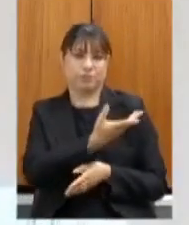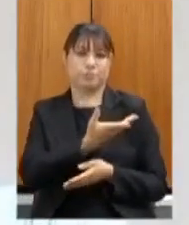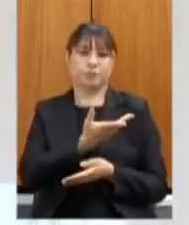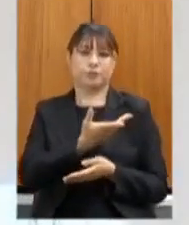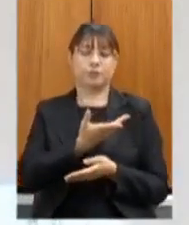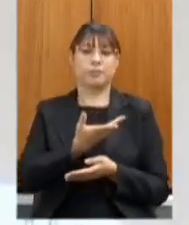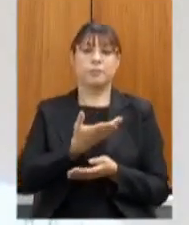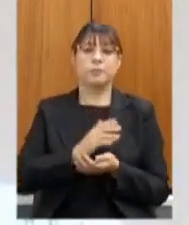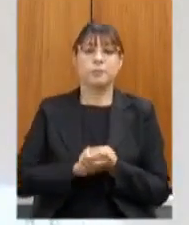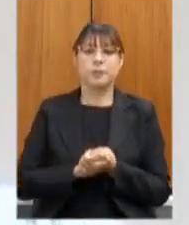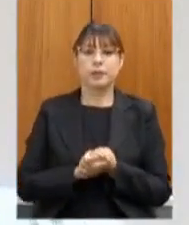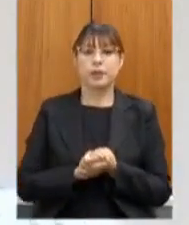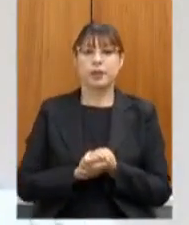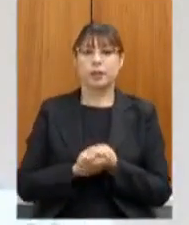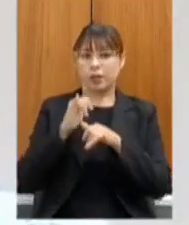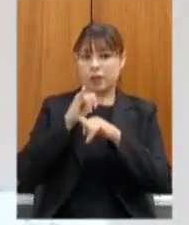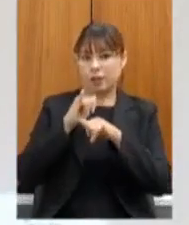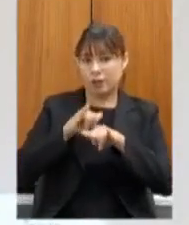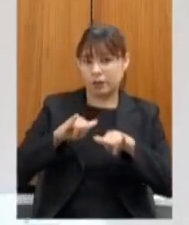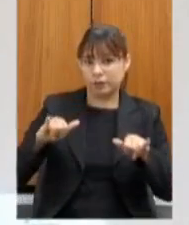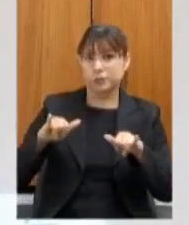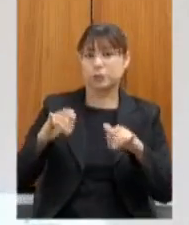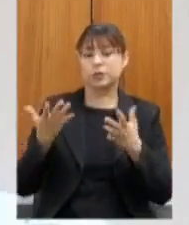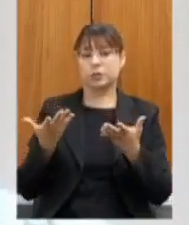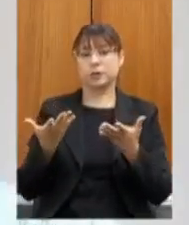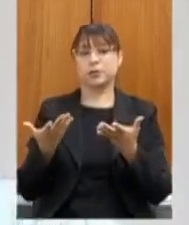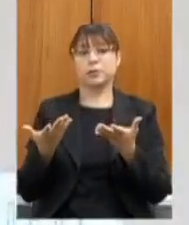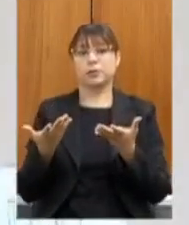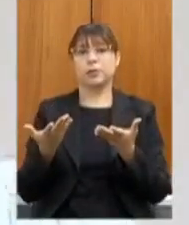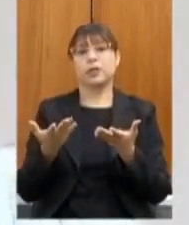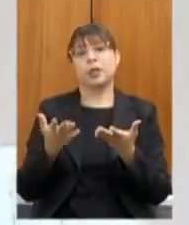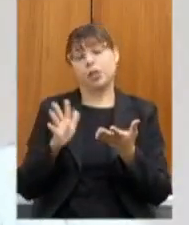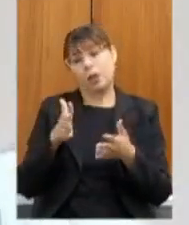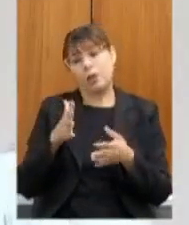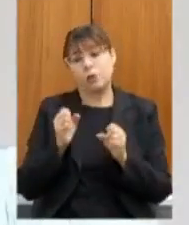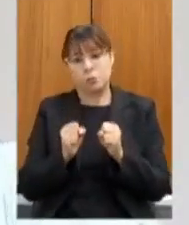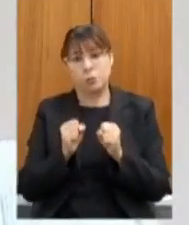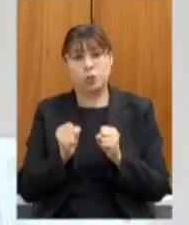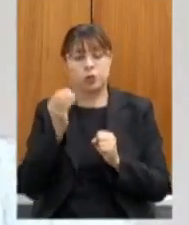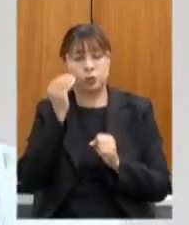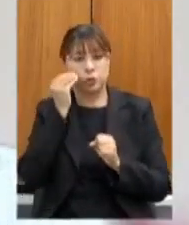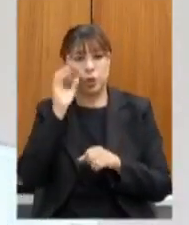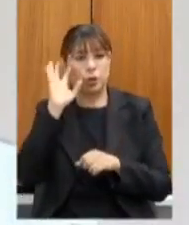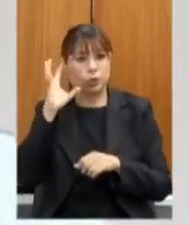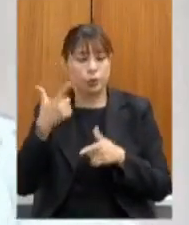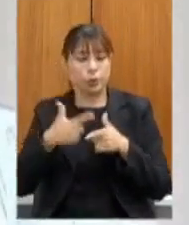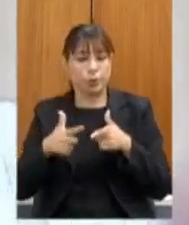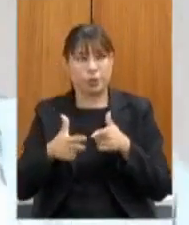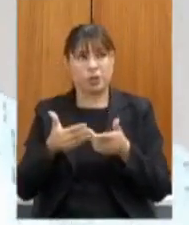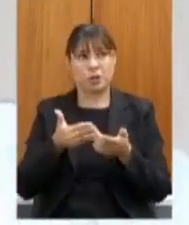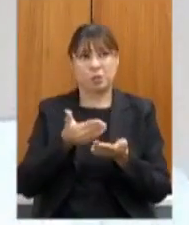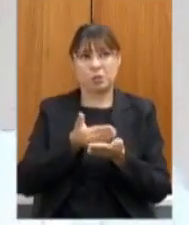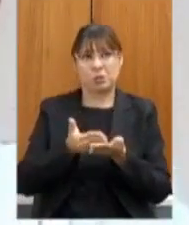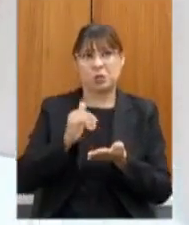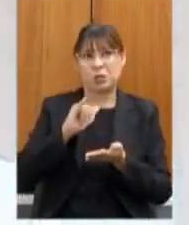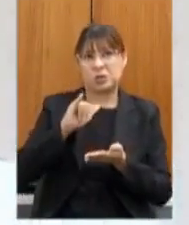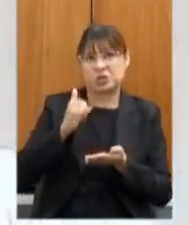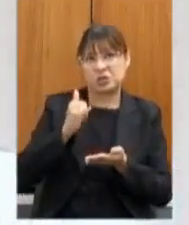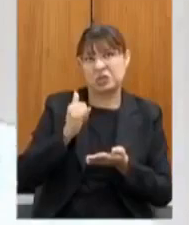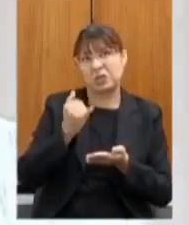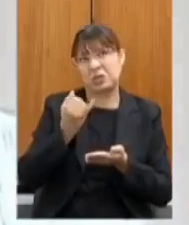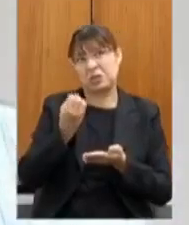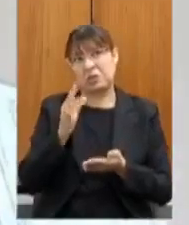colocadas na imprensa que podem resolver o problema a partir de janeiro ou fevereiro até março